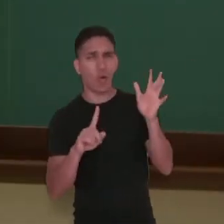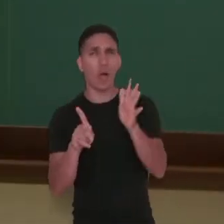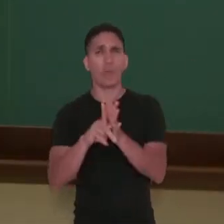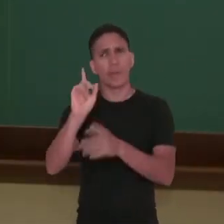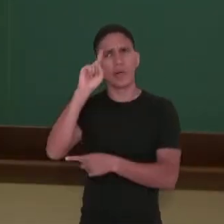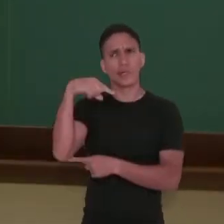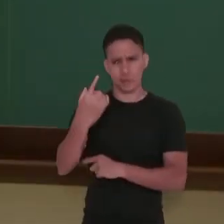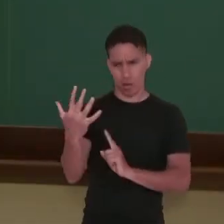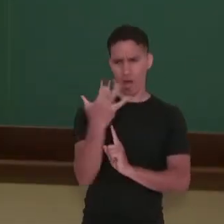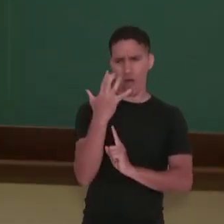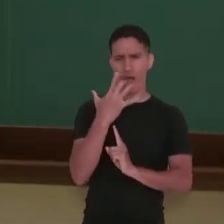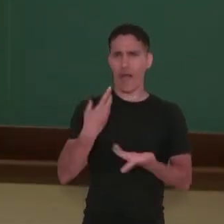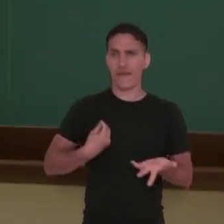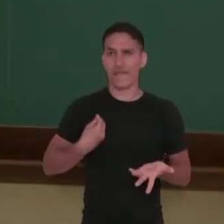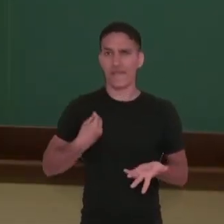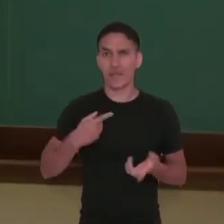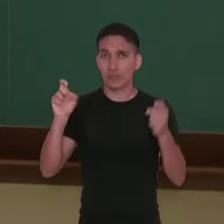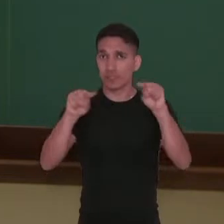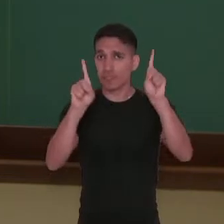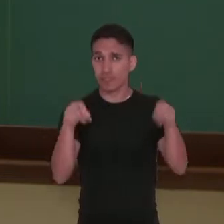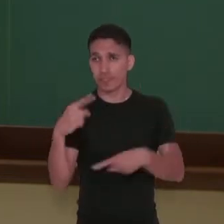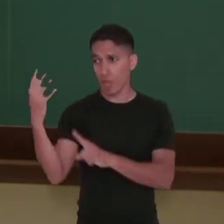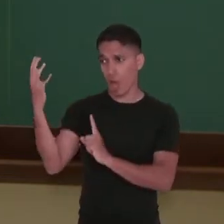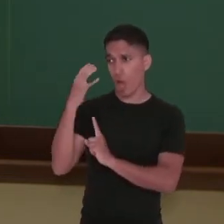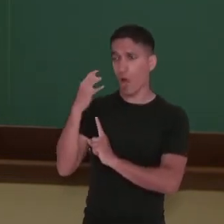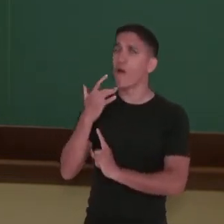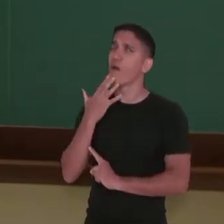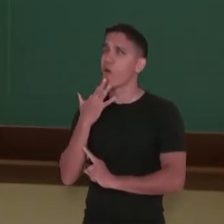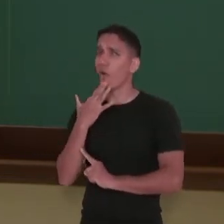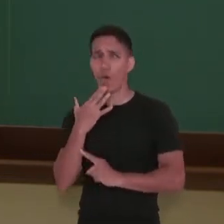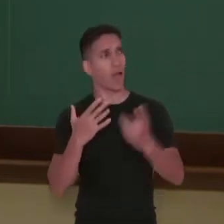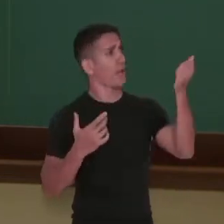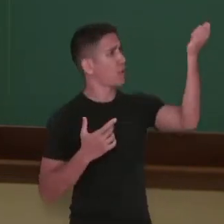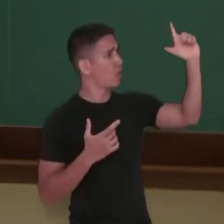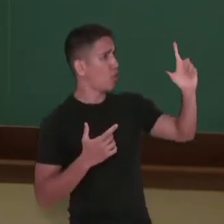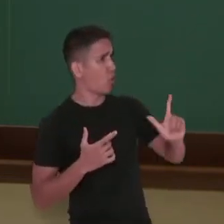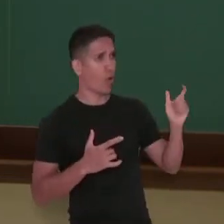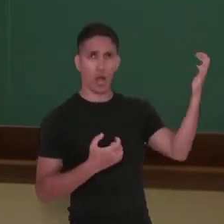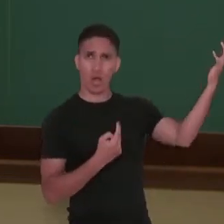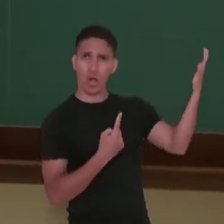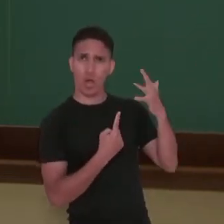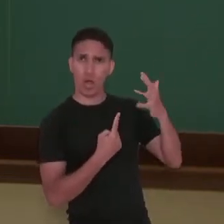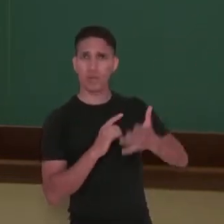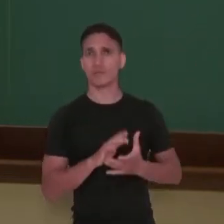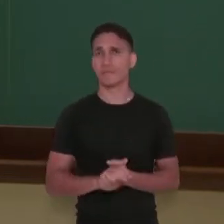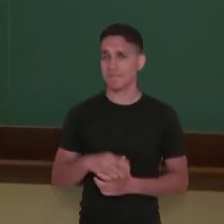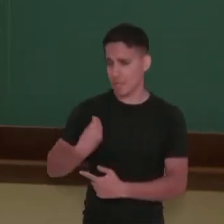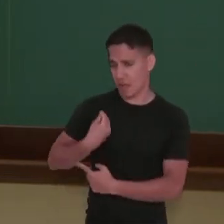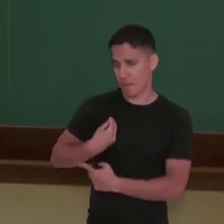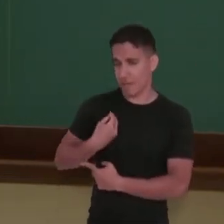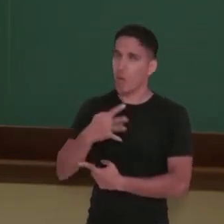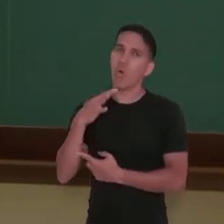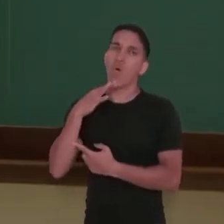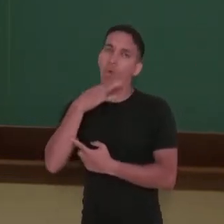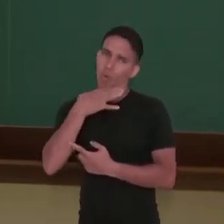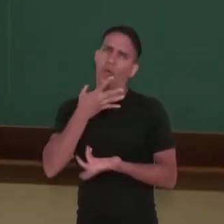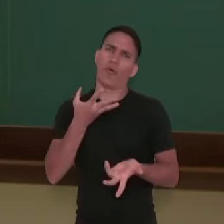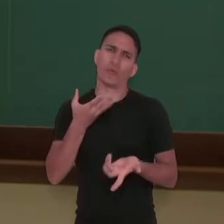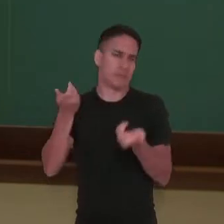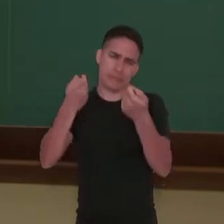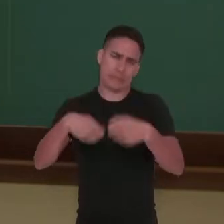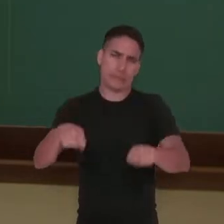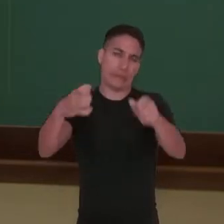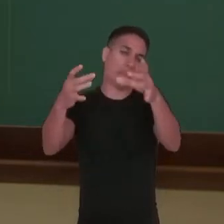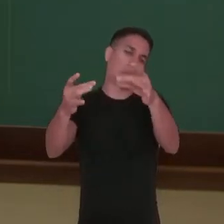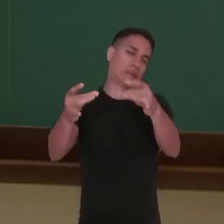nossa vida? Qual a influência que a luz tem sobre a nossa vida? Obviamente que não precisamos devagar muito para